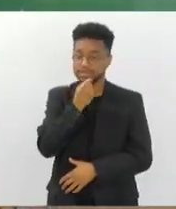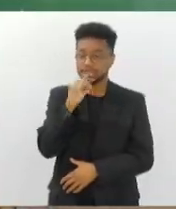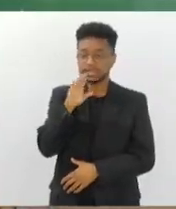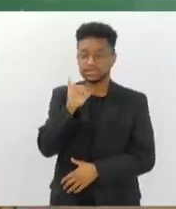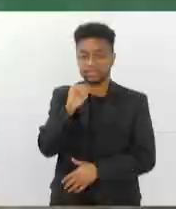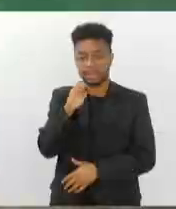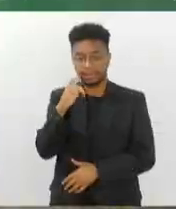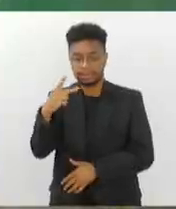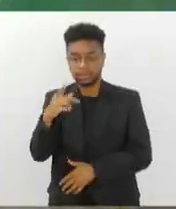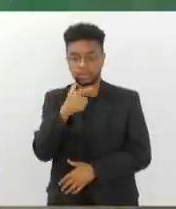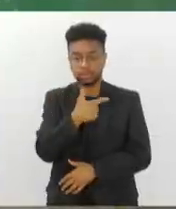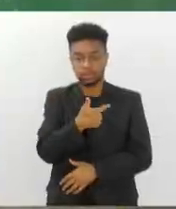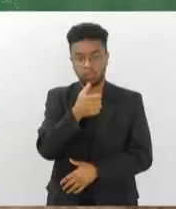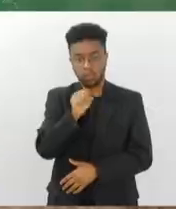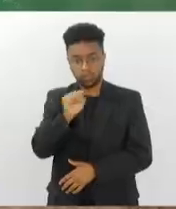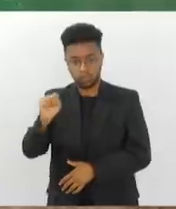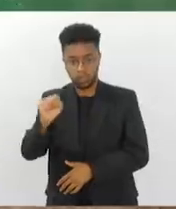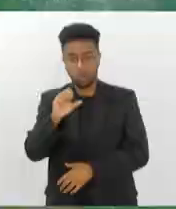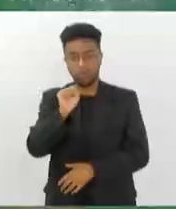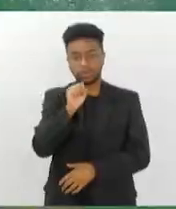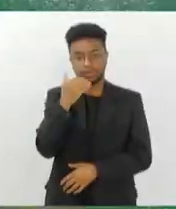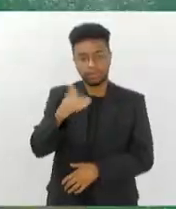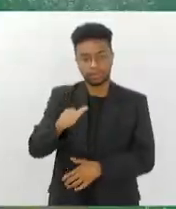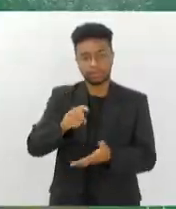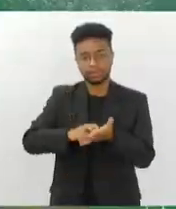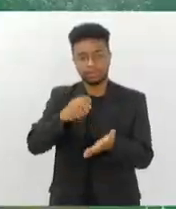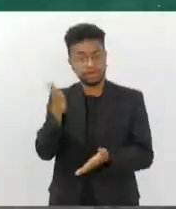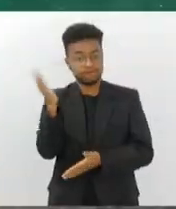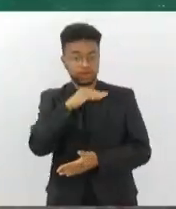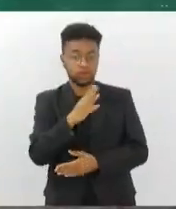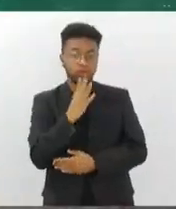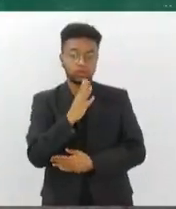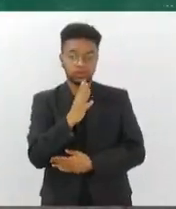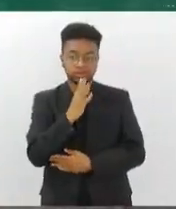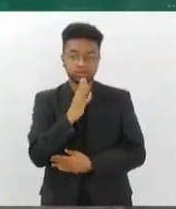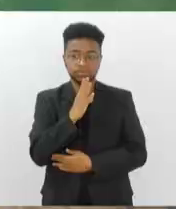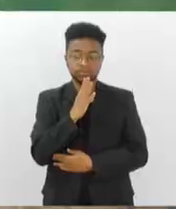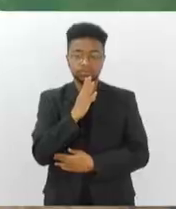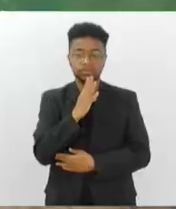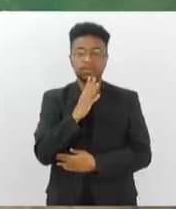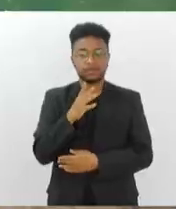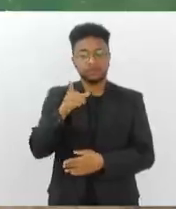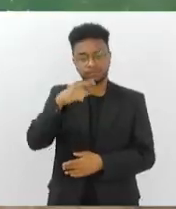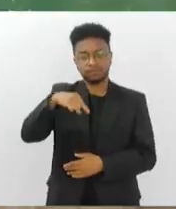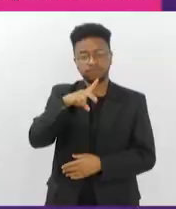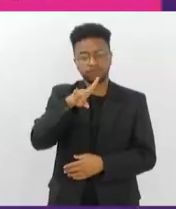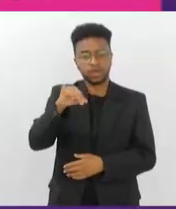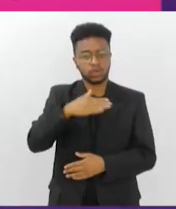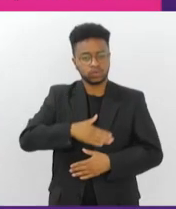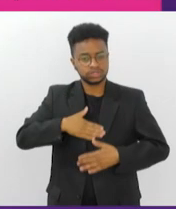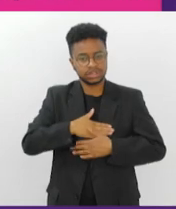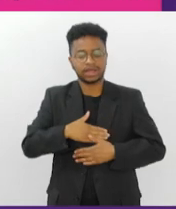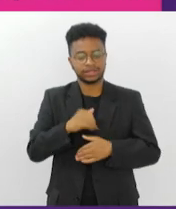288. Às 8h30 da manhã. Vem conhecer. Fazer um dia de Egito. Tá esperando lá.